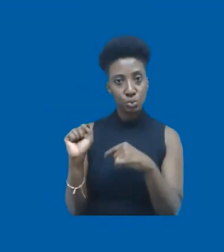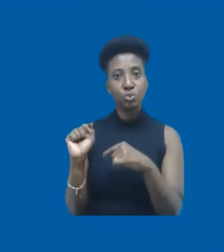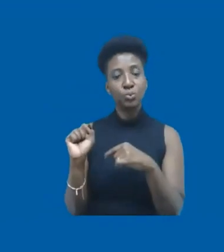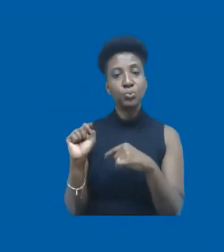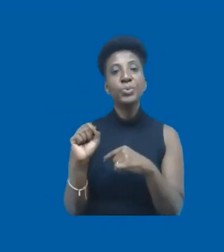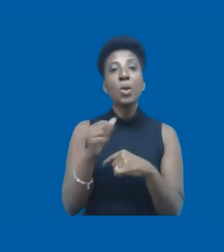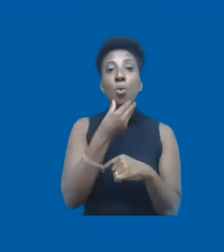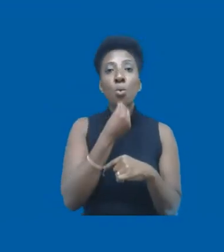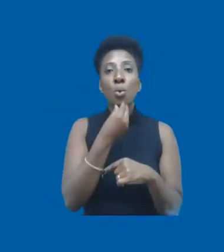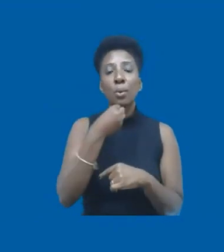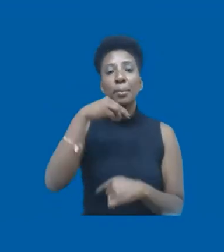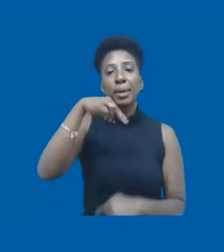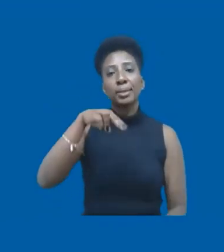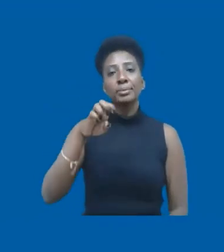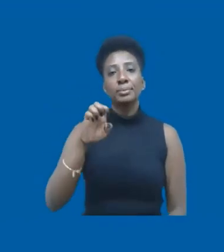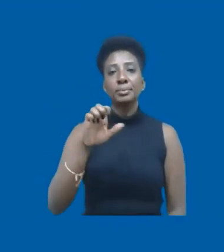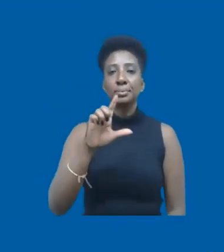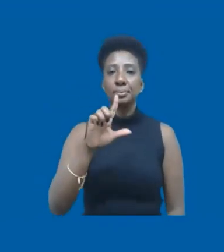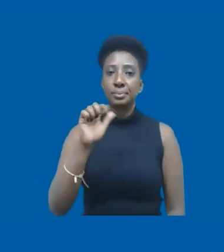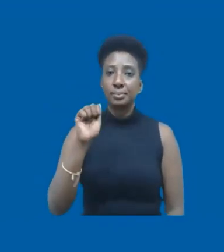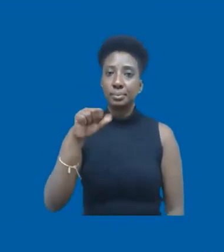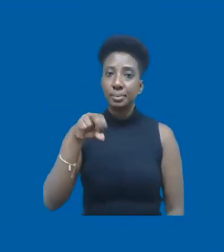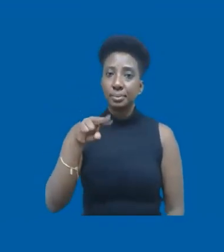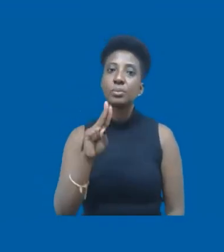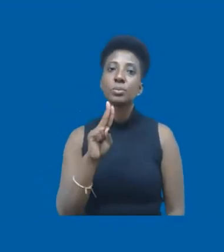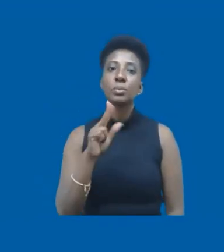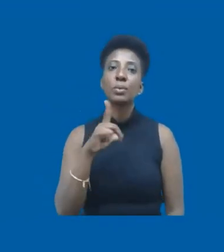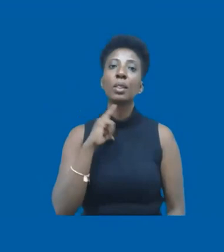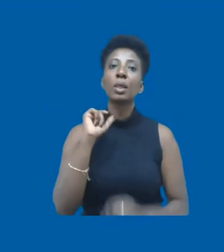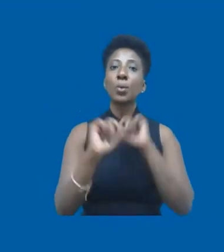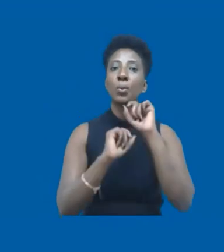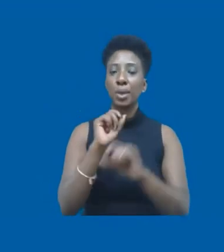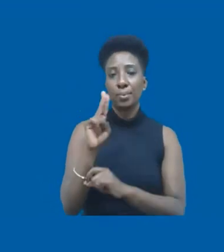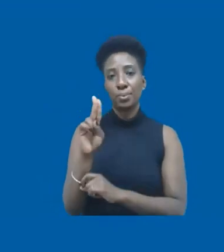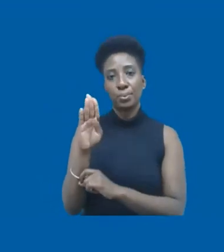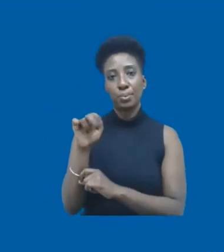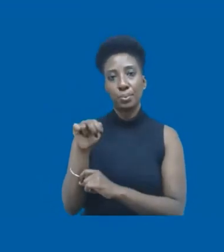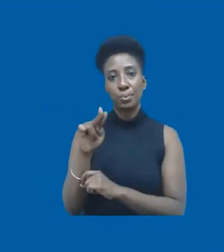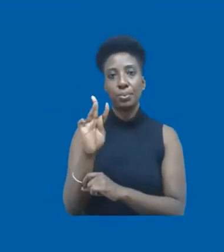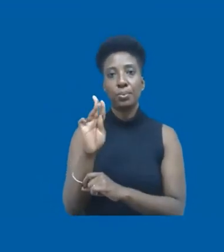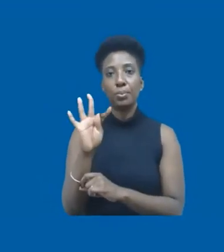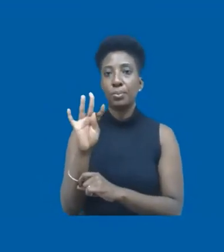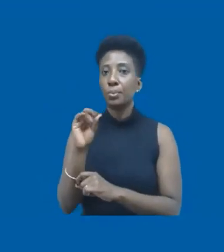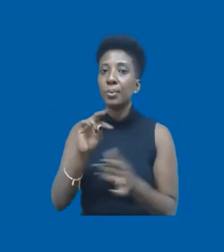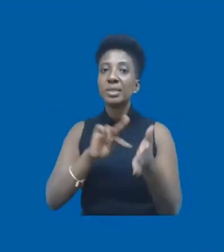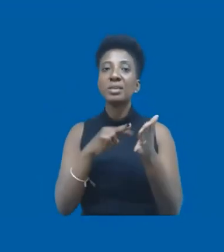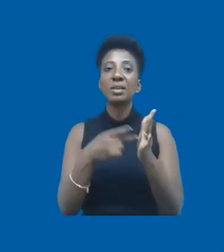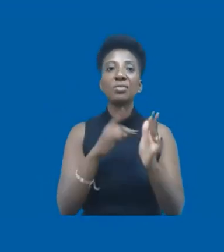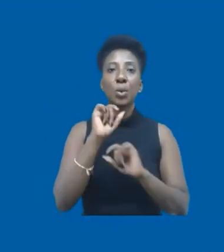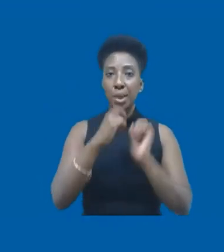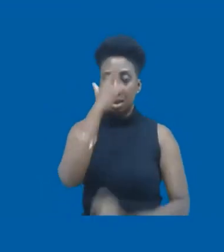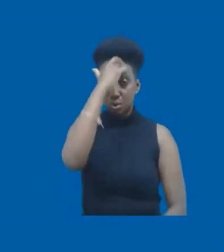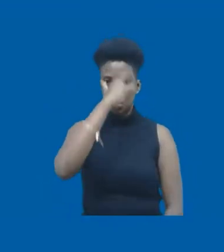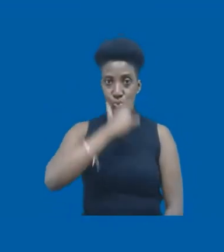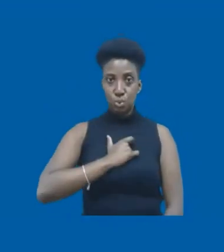tribo, que cultua a filosofia Ubuntu. E Ubuntu significa eu sou o que eu sou, porque